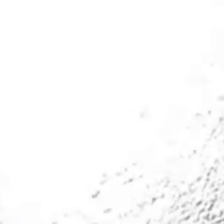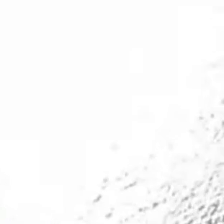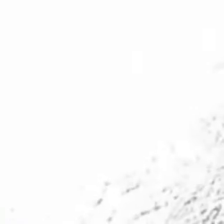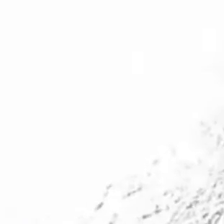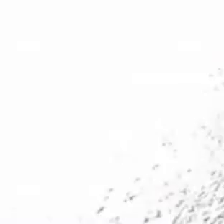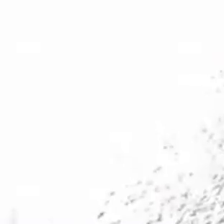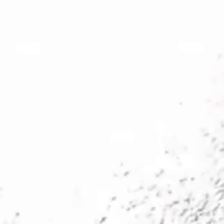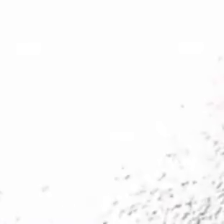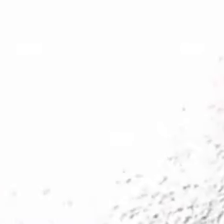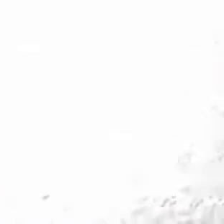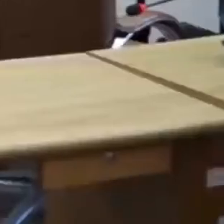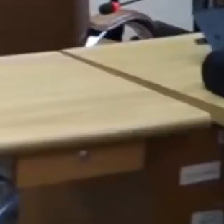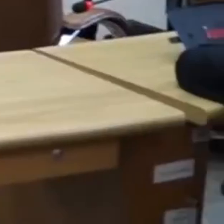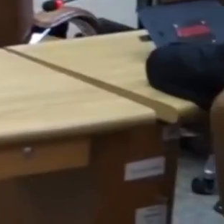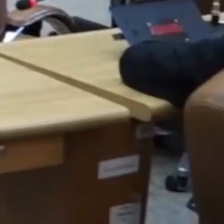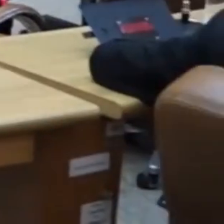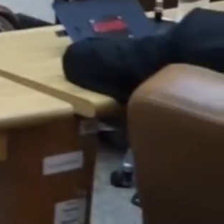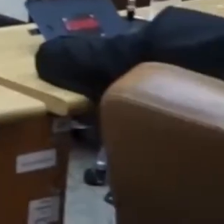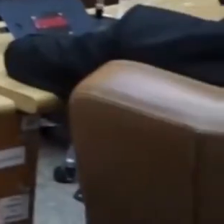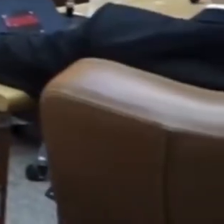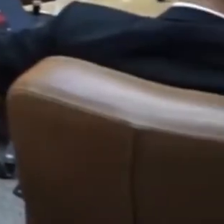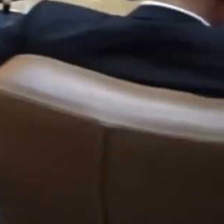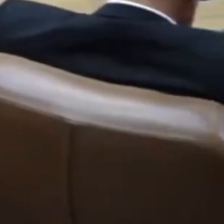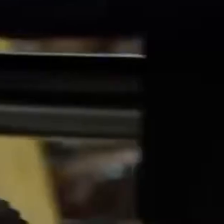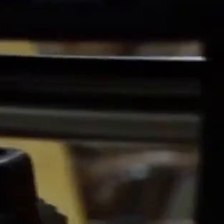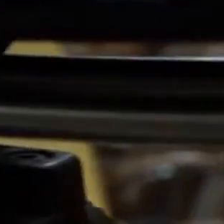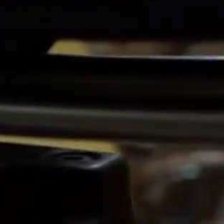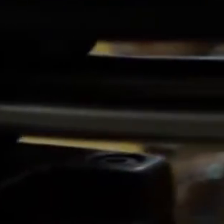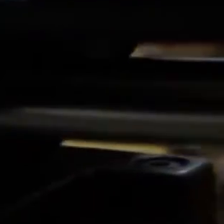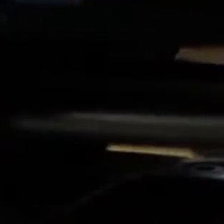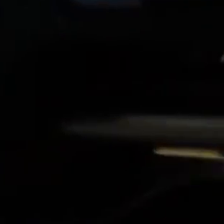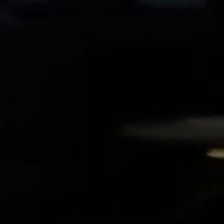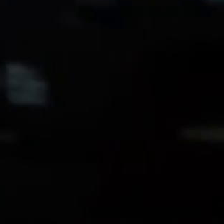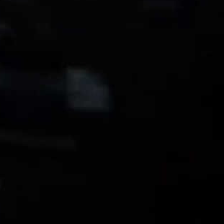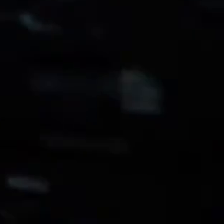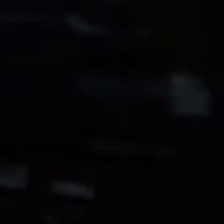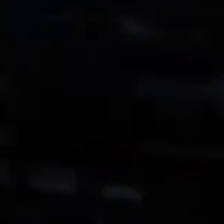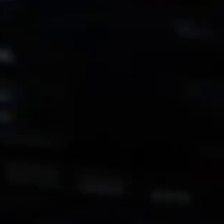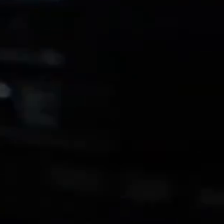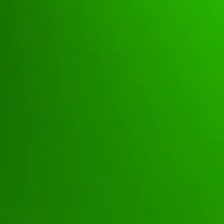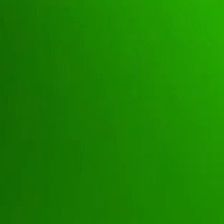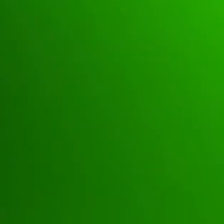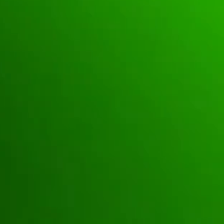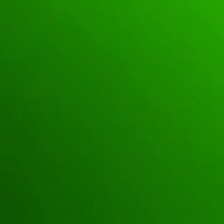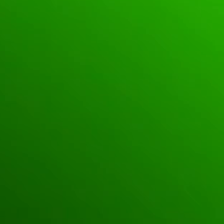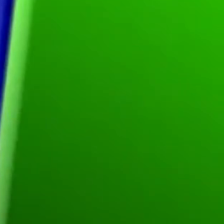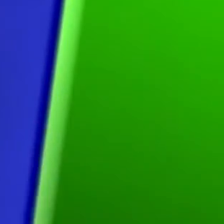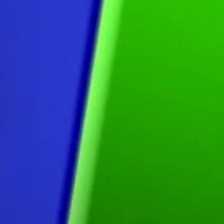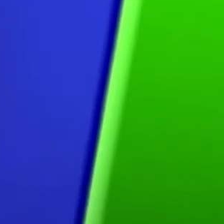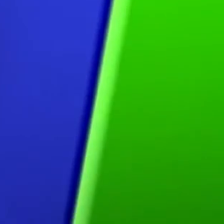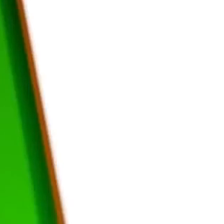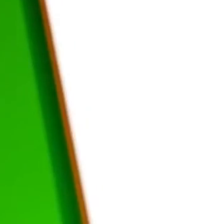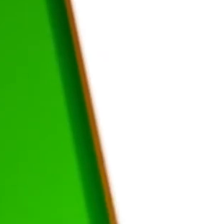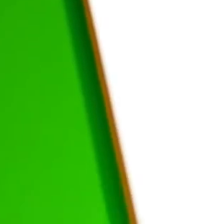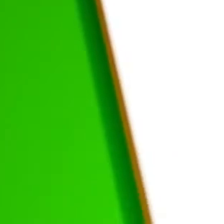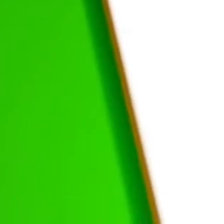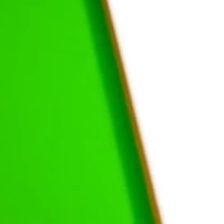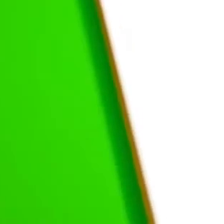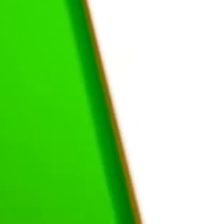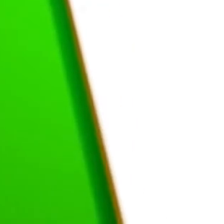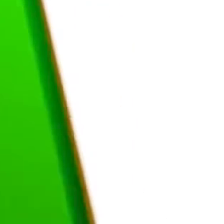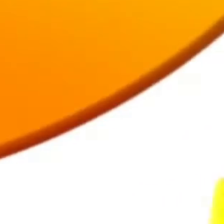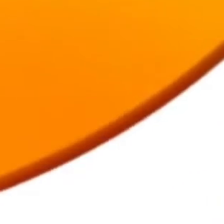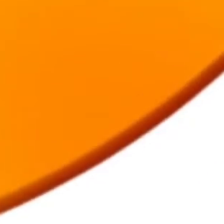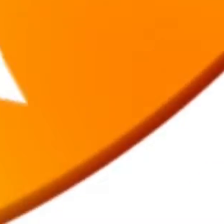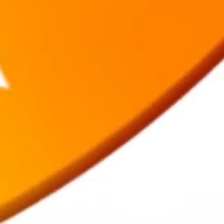beneficiam toda a sociedade. Onde tem audiência pública, tem TV Alese ao vivo. Para você não perder a